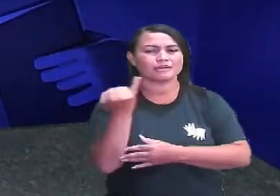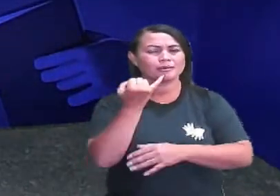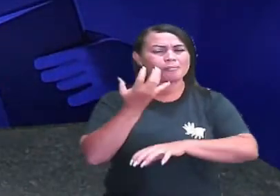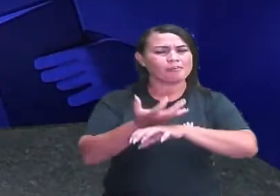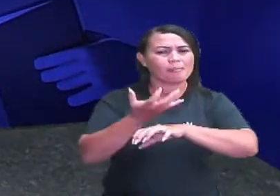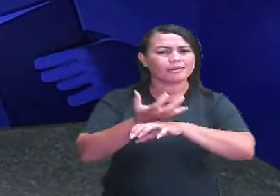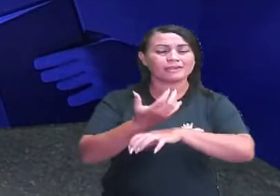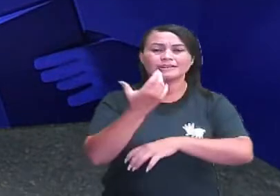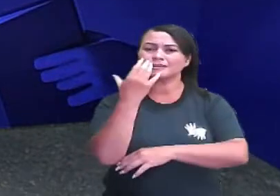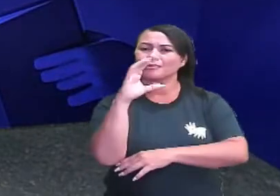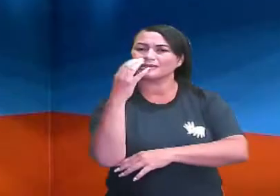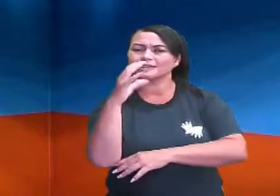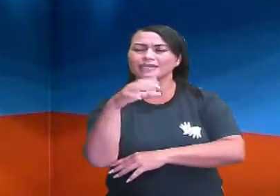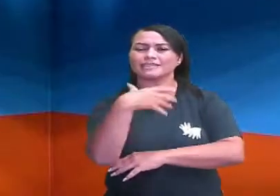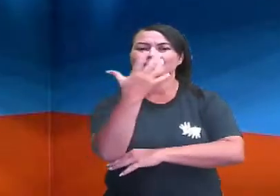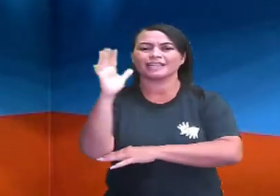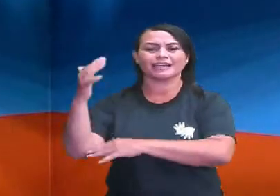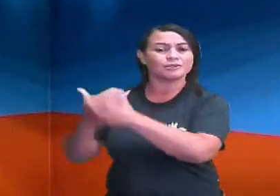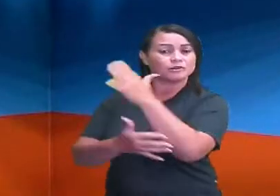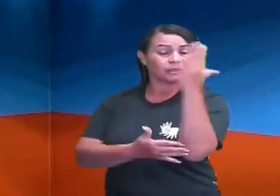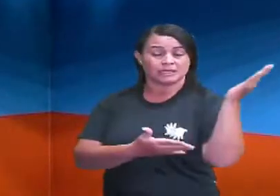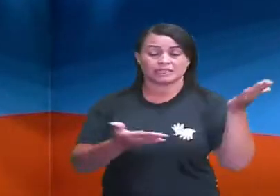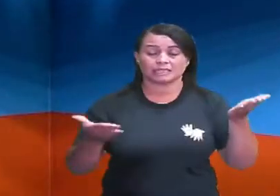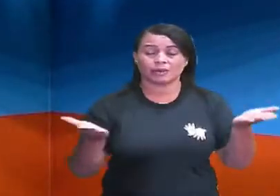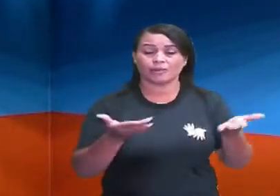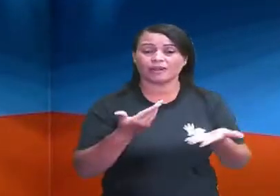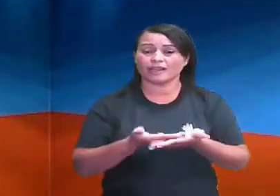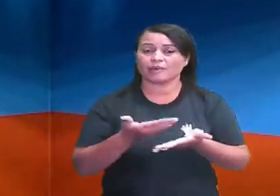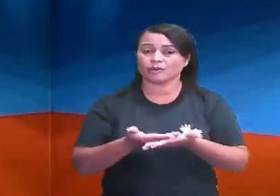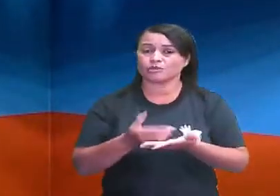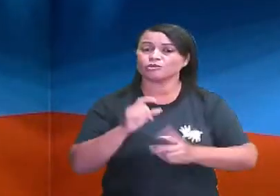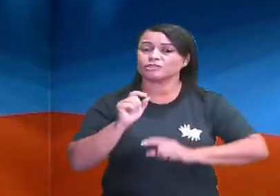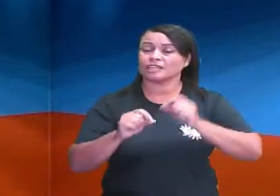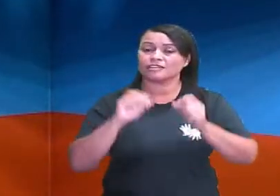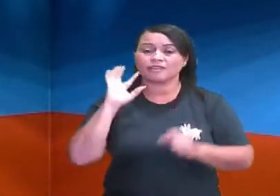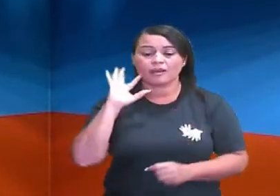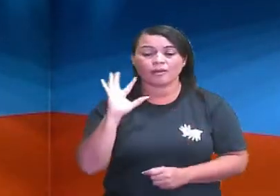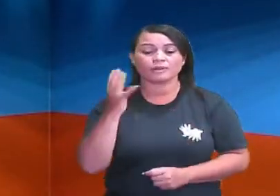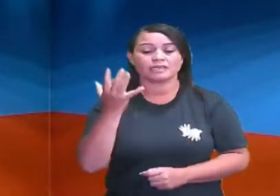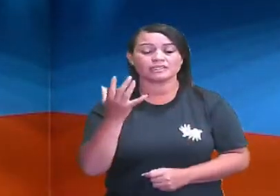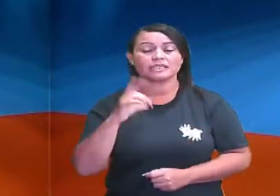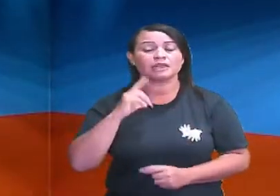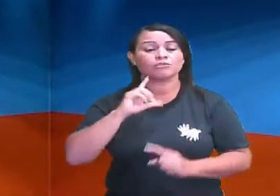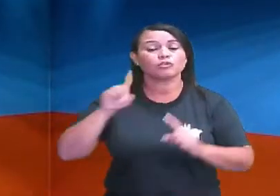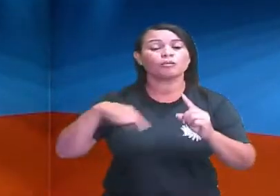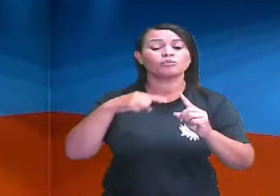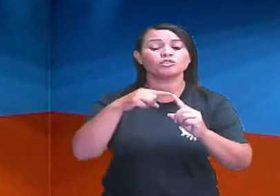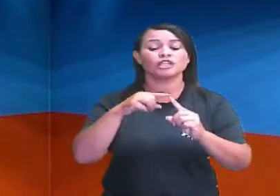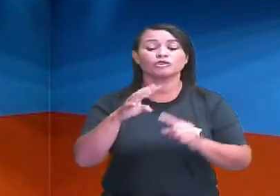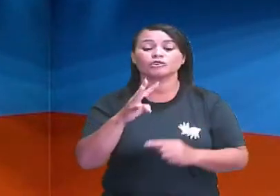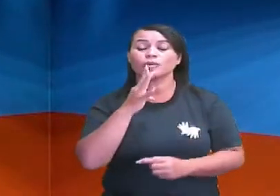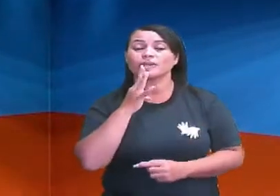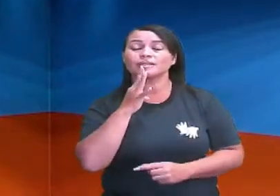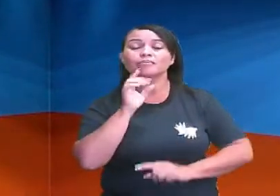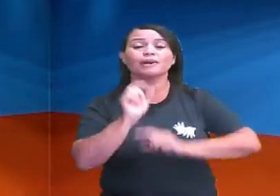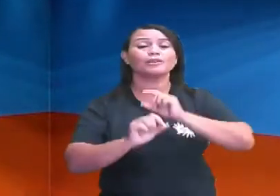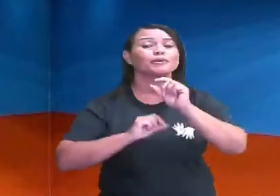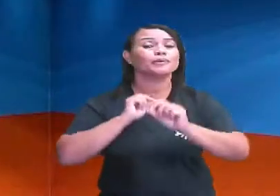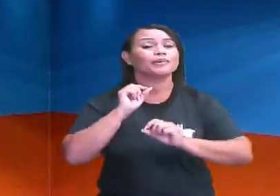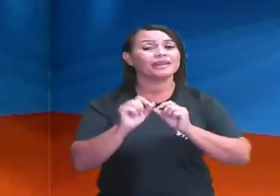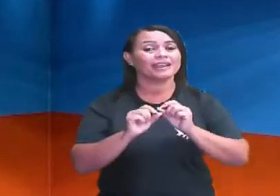as Ciências da Natureza. Nessa nossa aula de hoje, a gente vai tratar sobre o objeto de conhecimento que são as